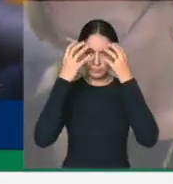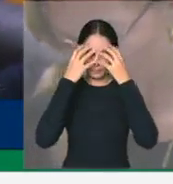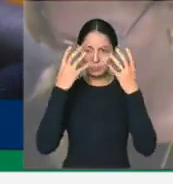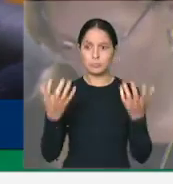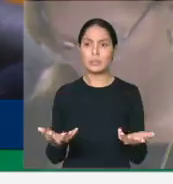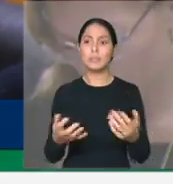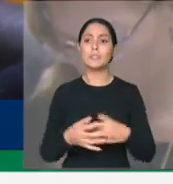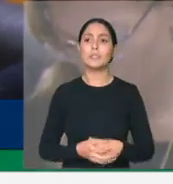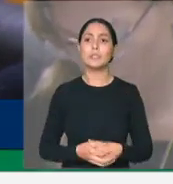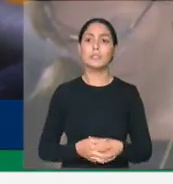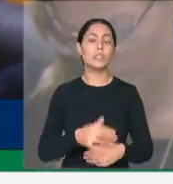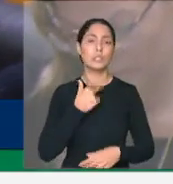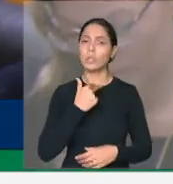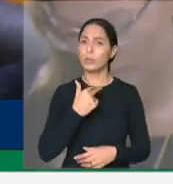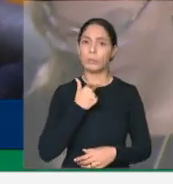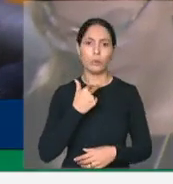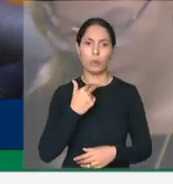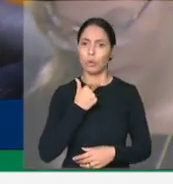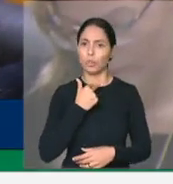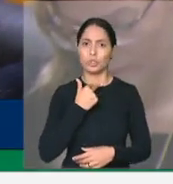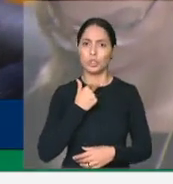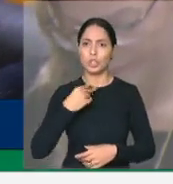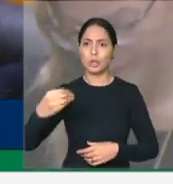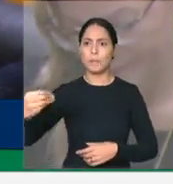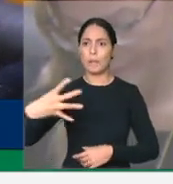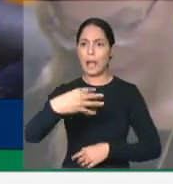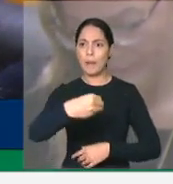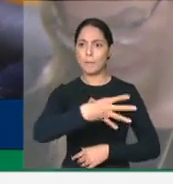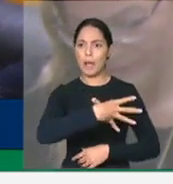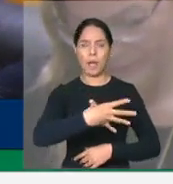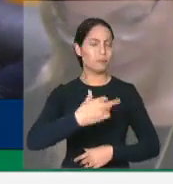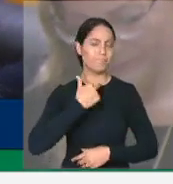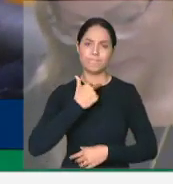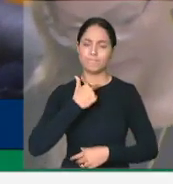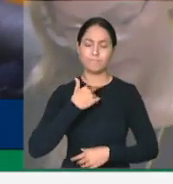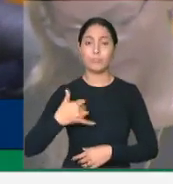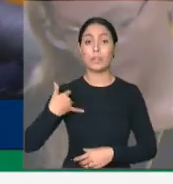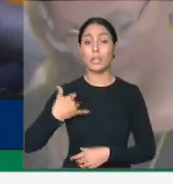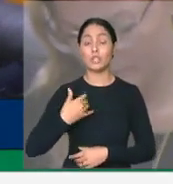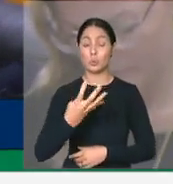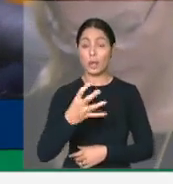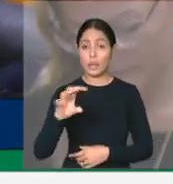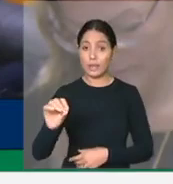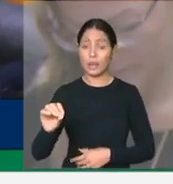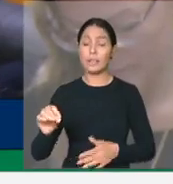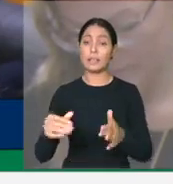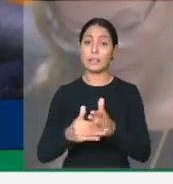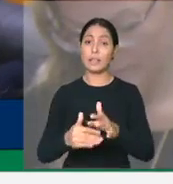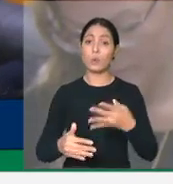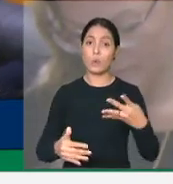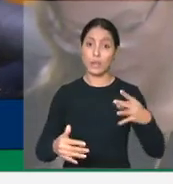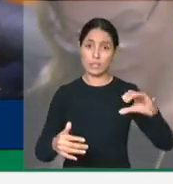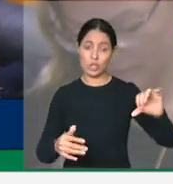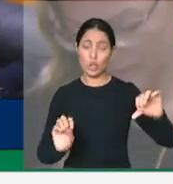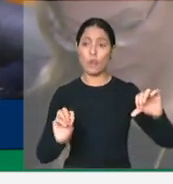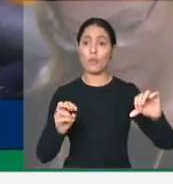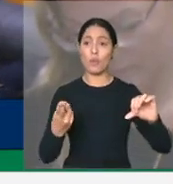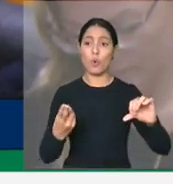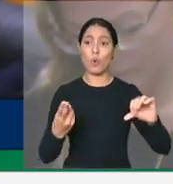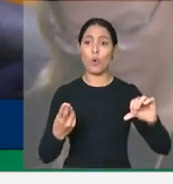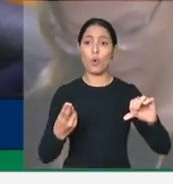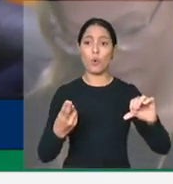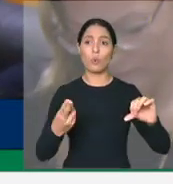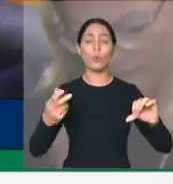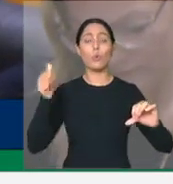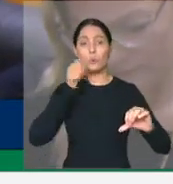a irradiação, que tenham entre 40 e 49 anos de idade ou que tenha alta densidade